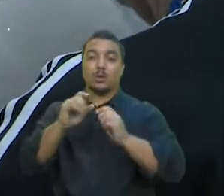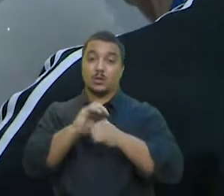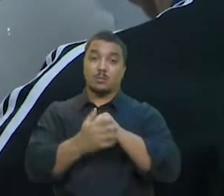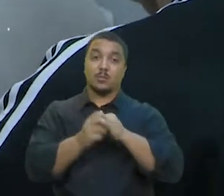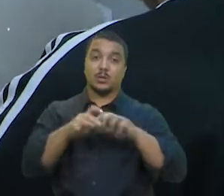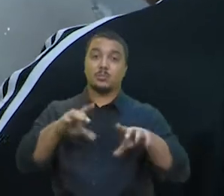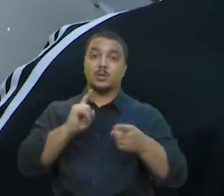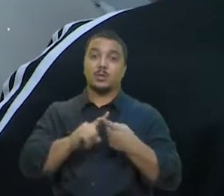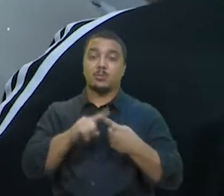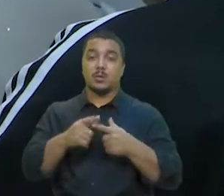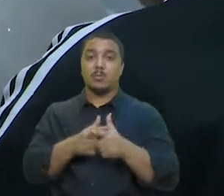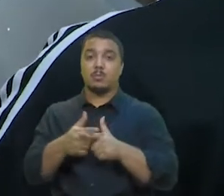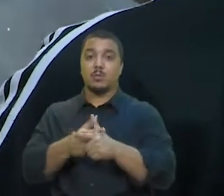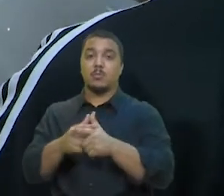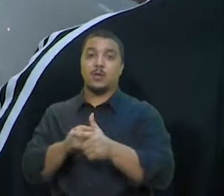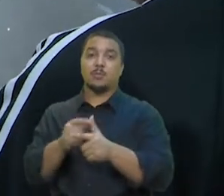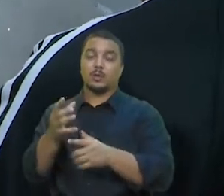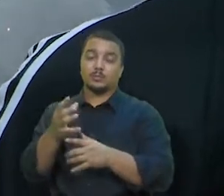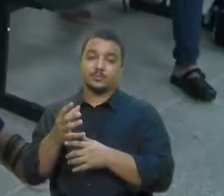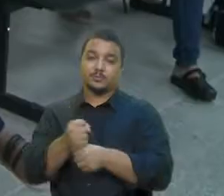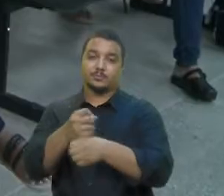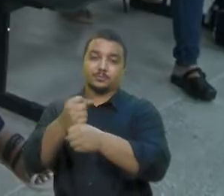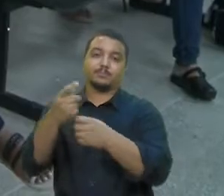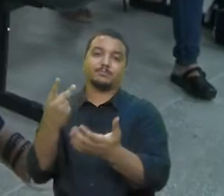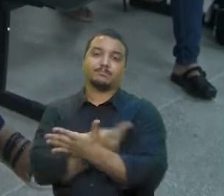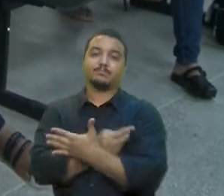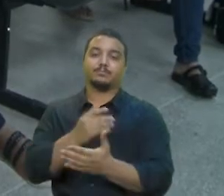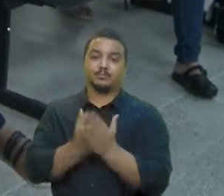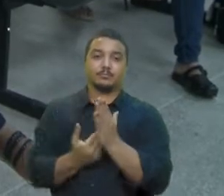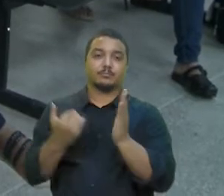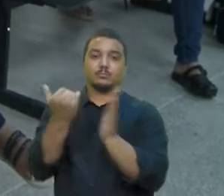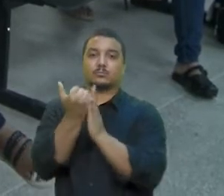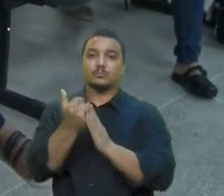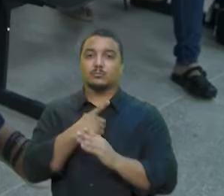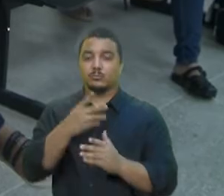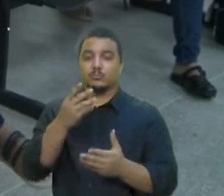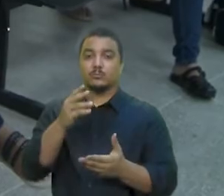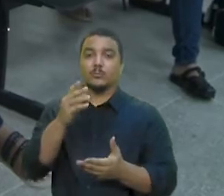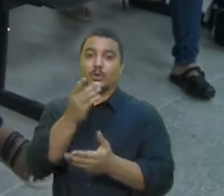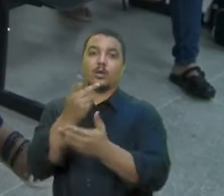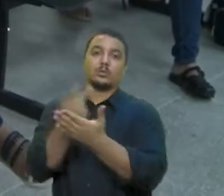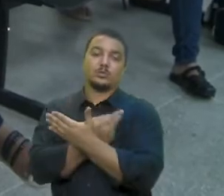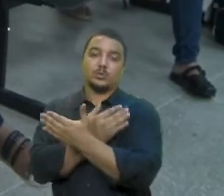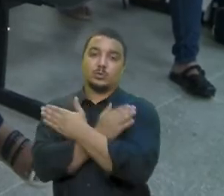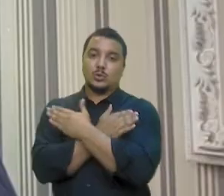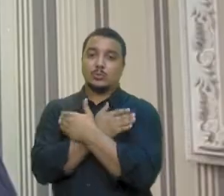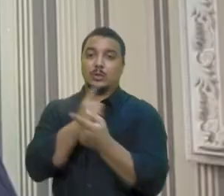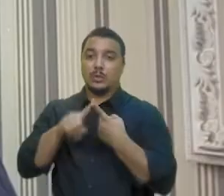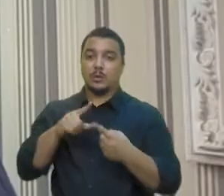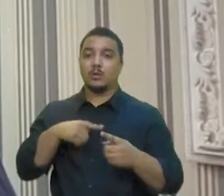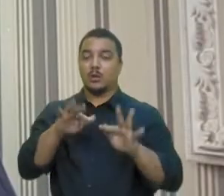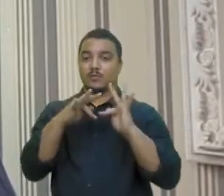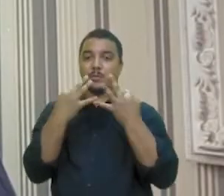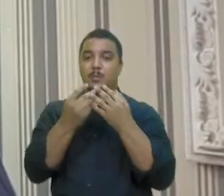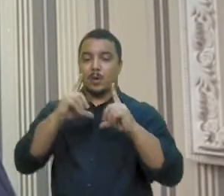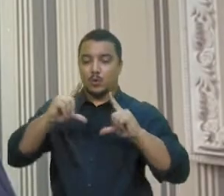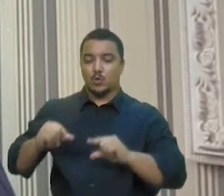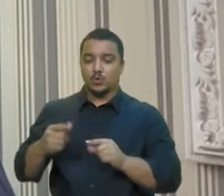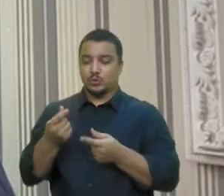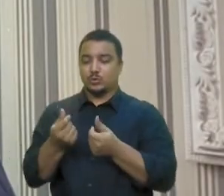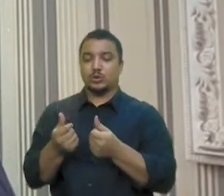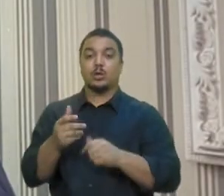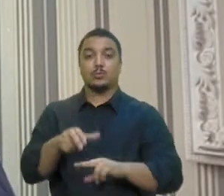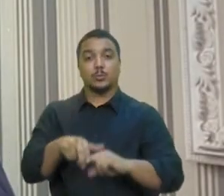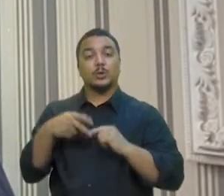financeira que já existia se alastrou, causando desempregos e quedas de orçamento familiar. Para ele, esse tipo de